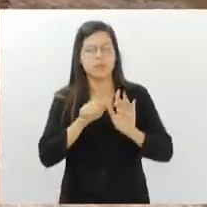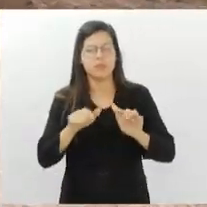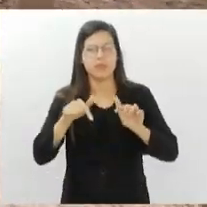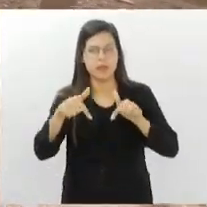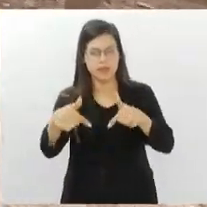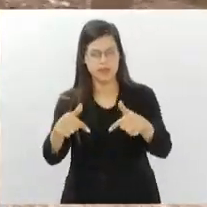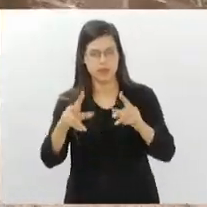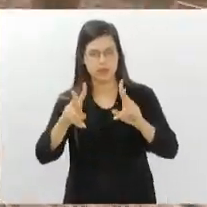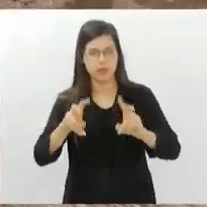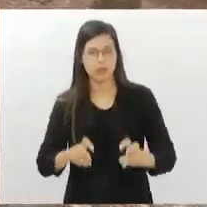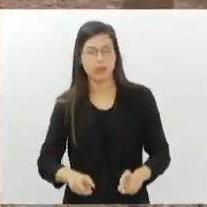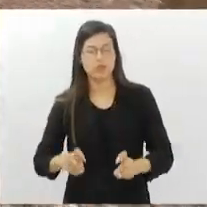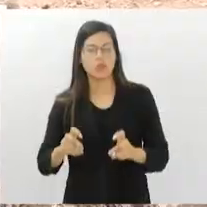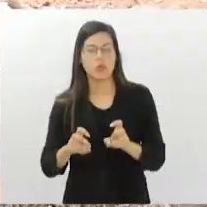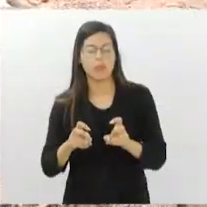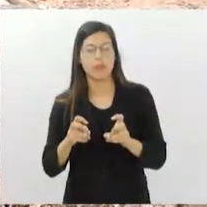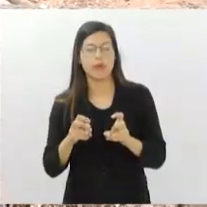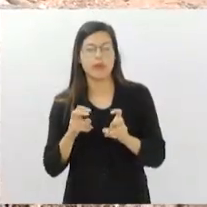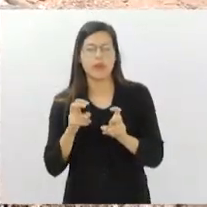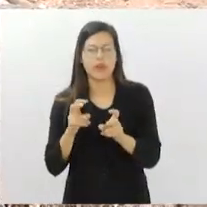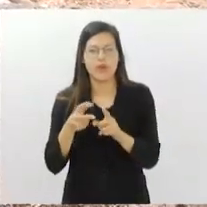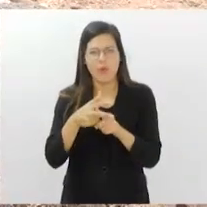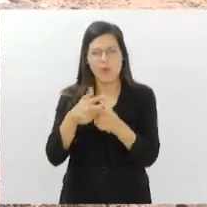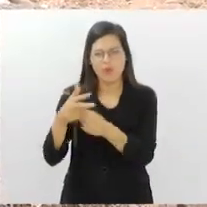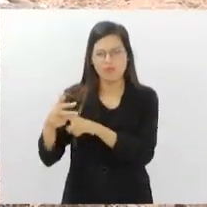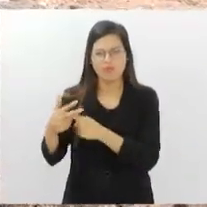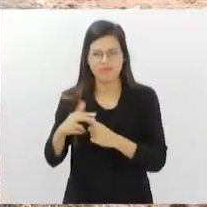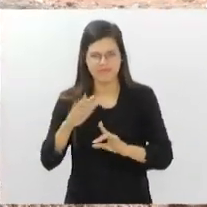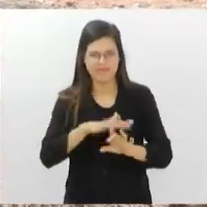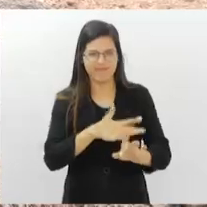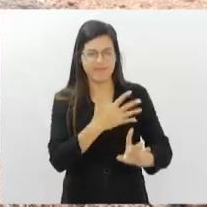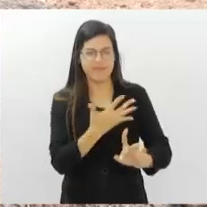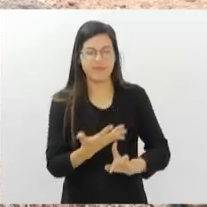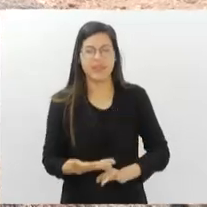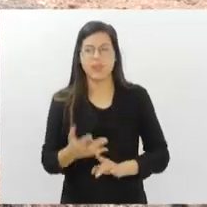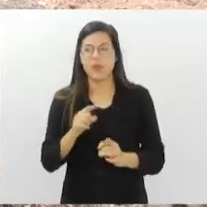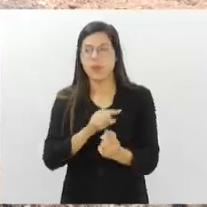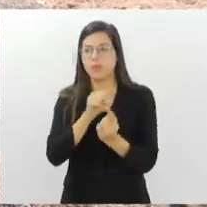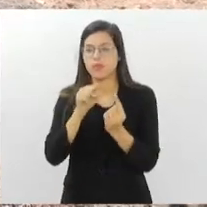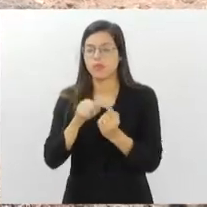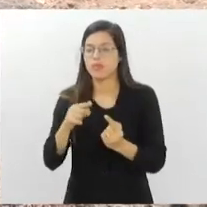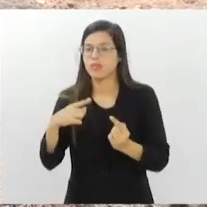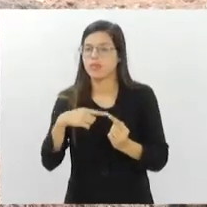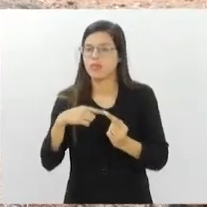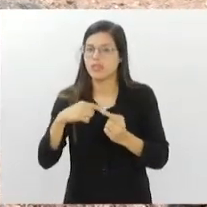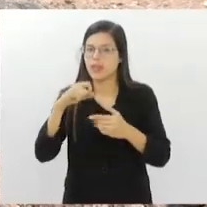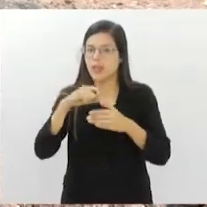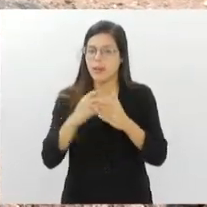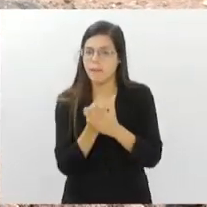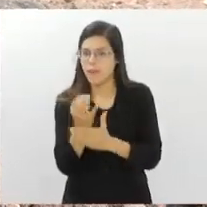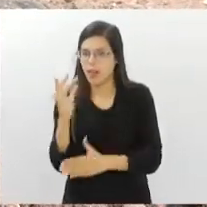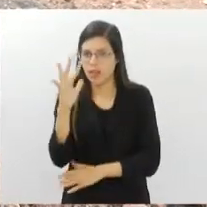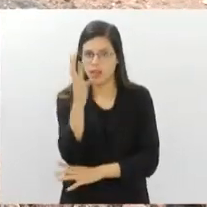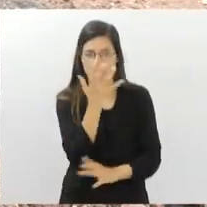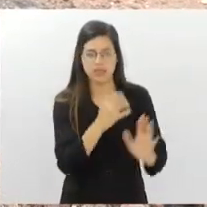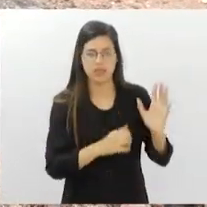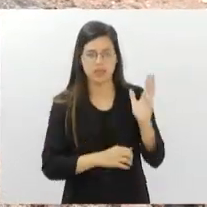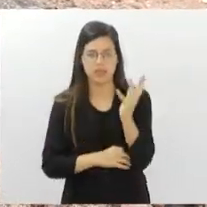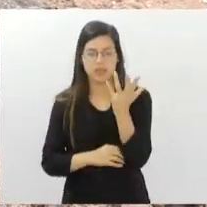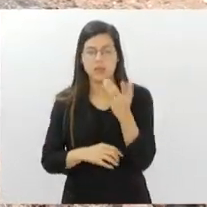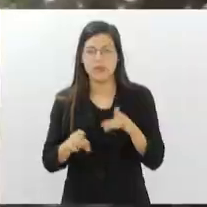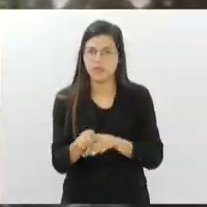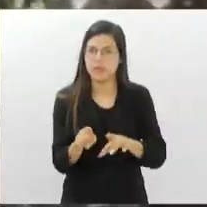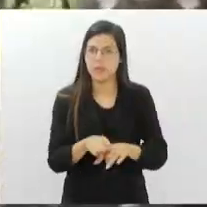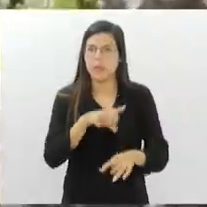ampla de recuperação ambiental, visa transformar a área em um berçário para plantas nativas e um habitat para a fauna